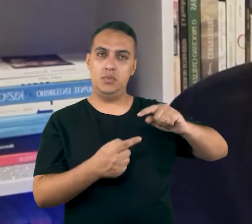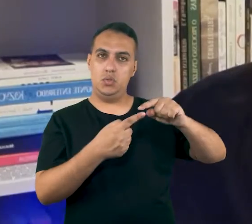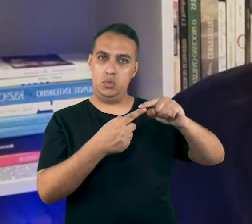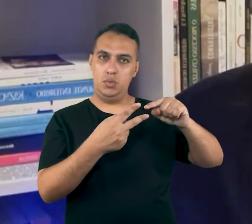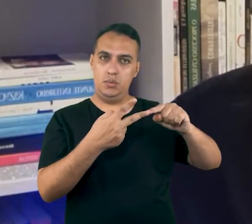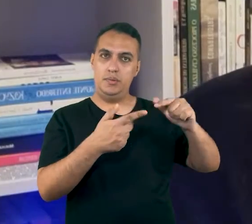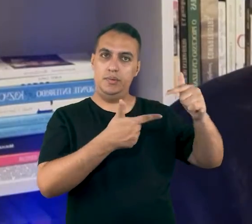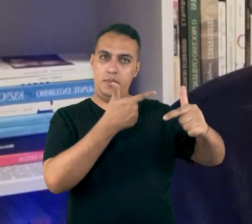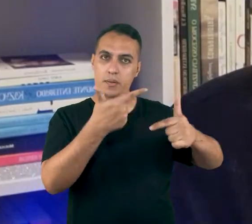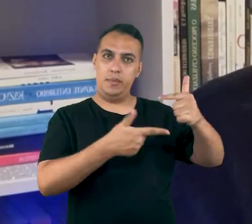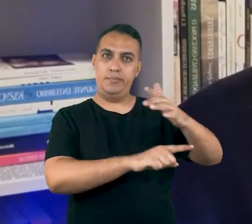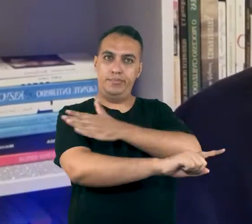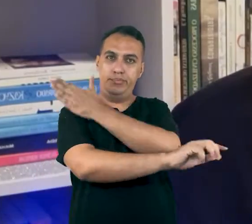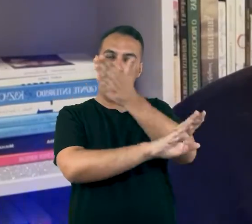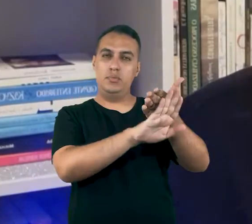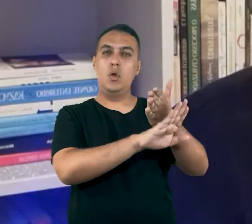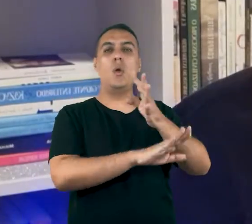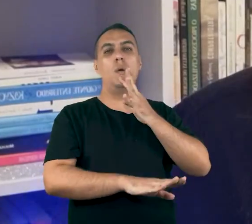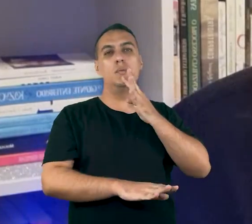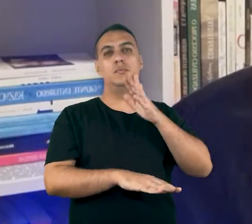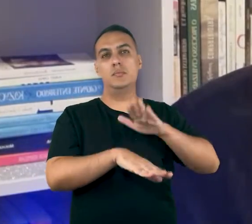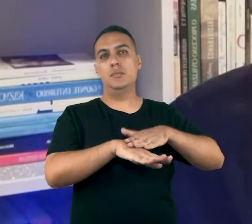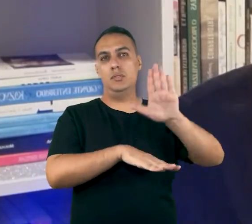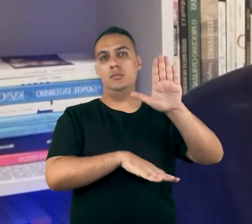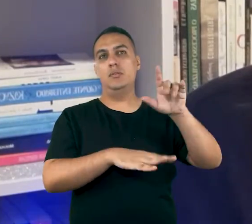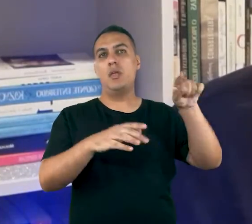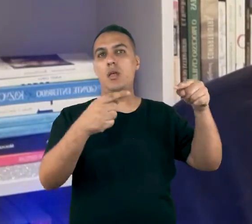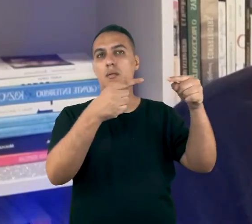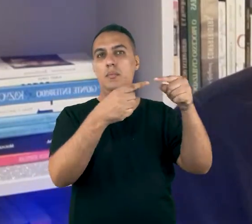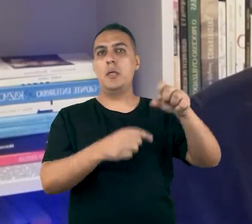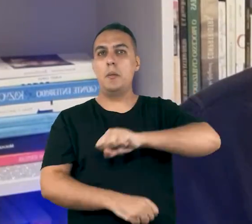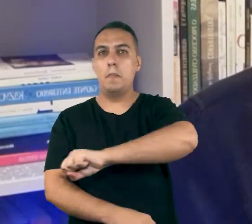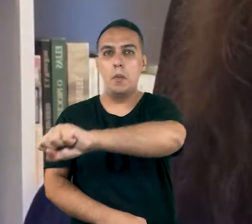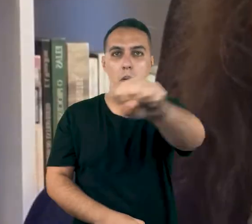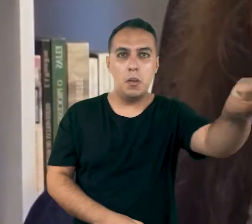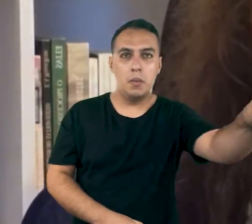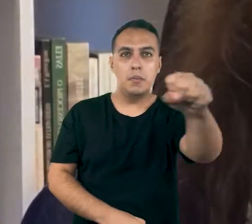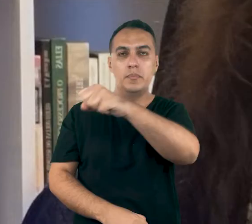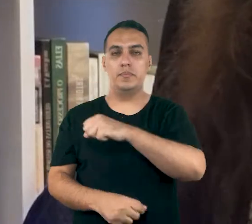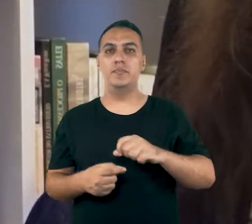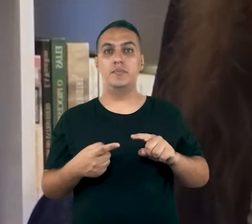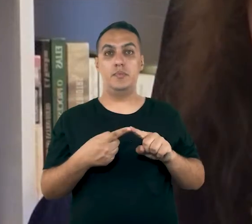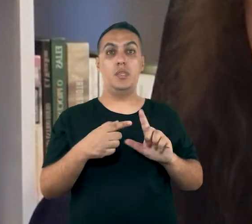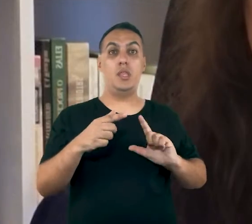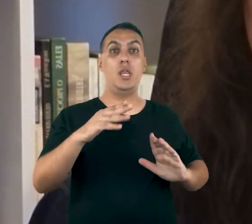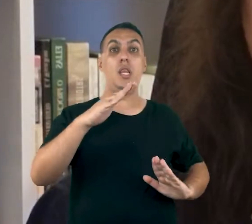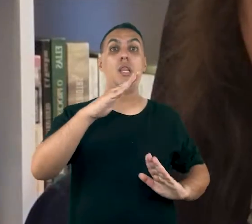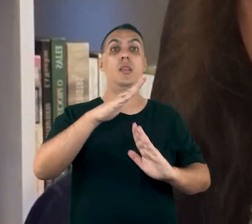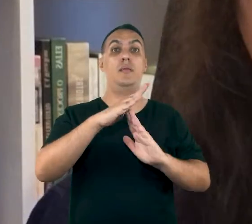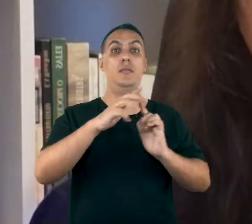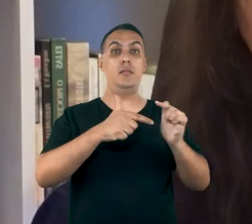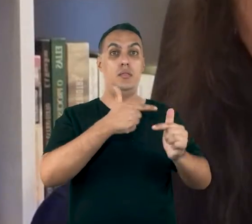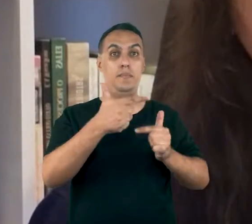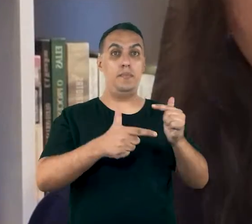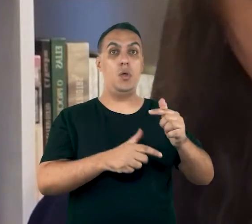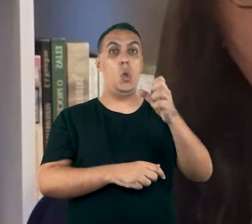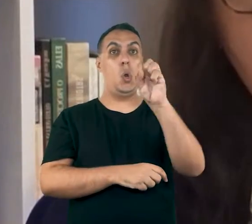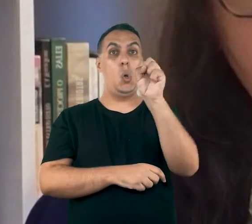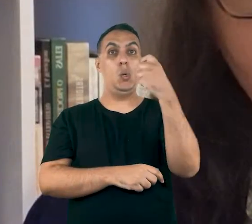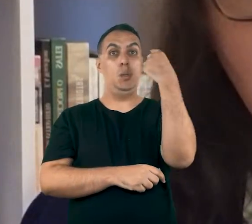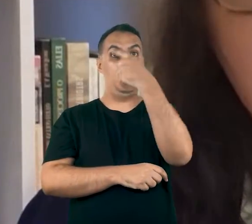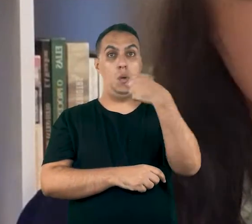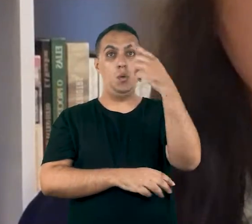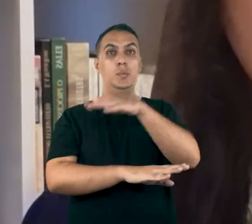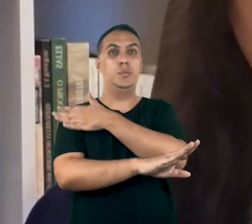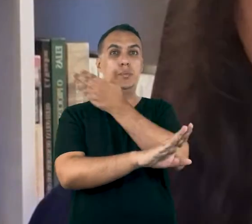duas jornadas de trabalho mais conhecidas que se aplicam aos porteiros. Aquelas com limite de trabalho de 8